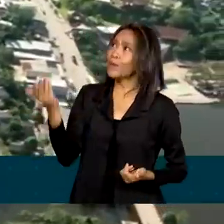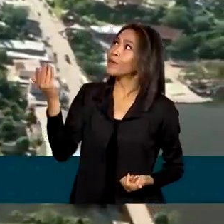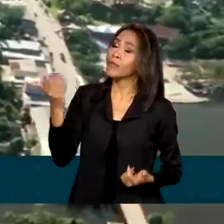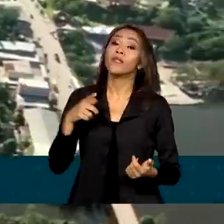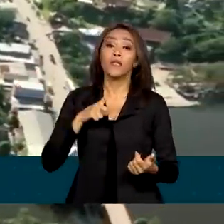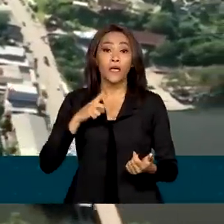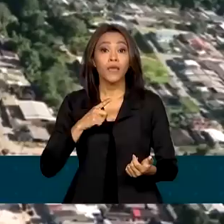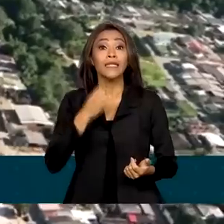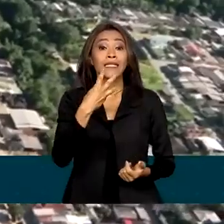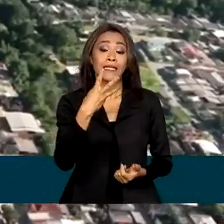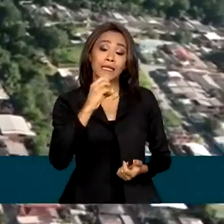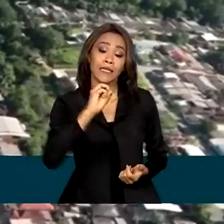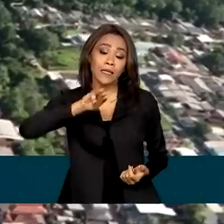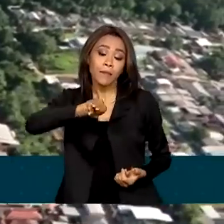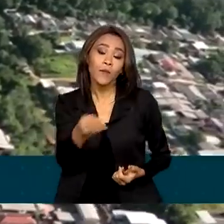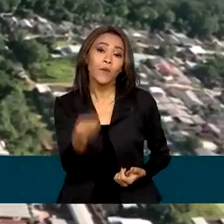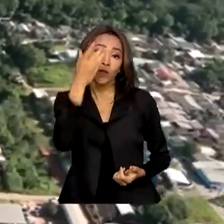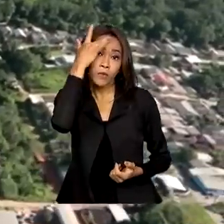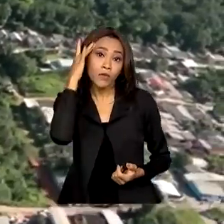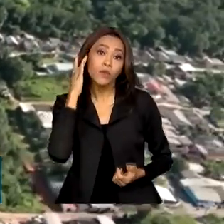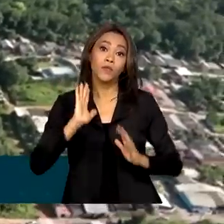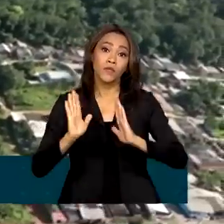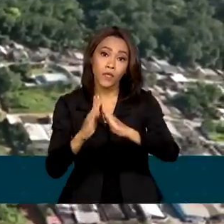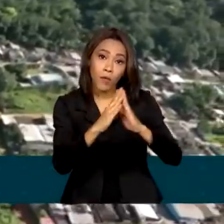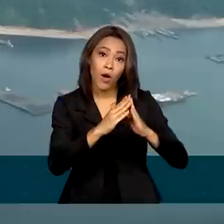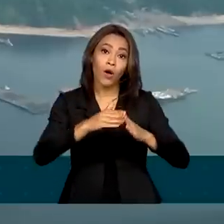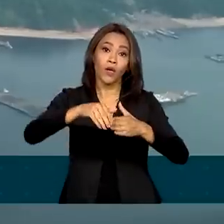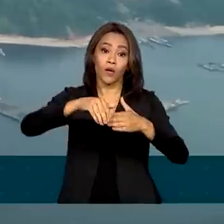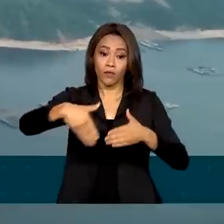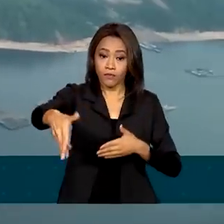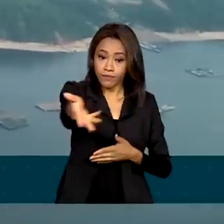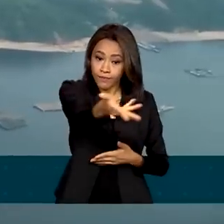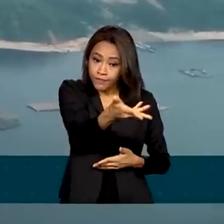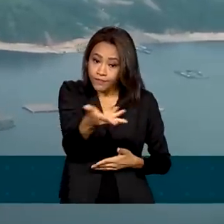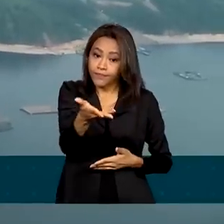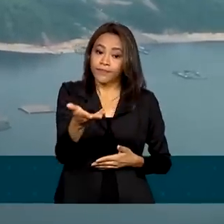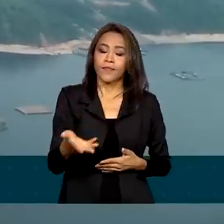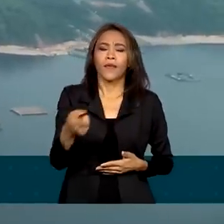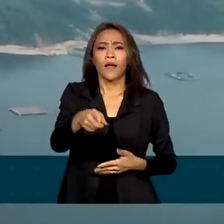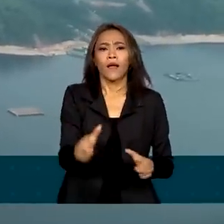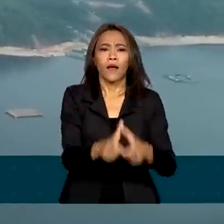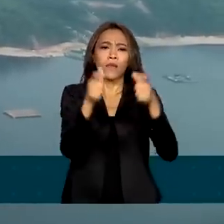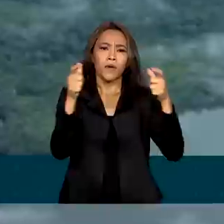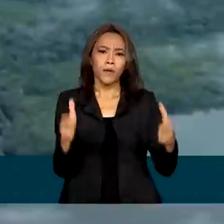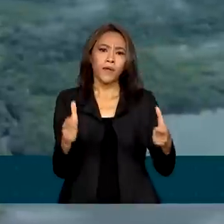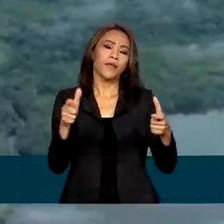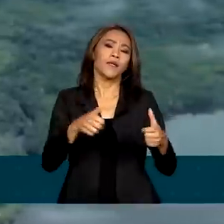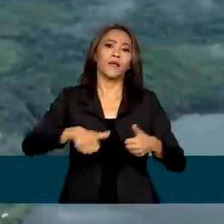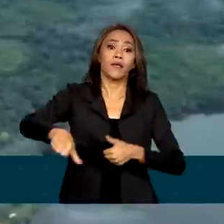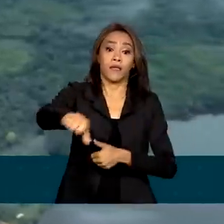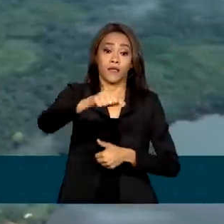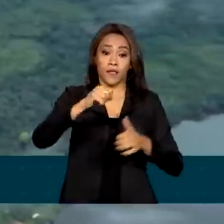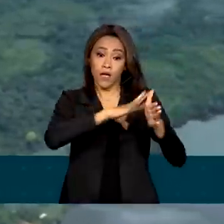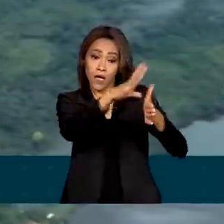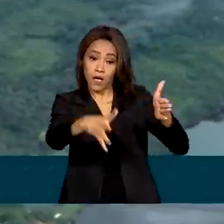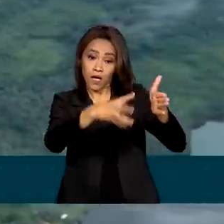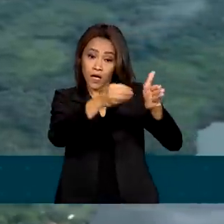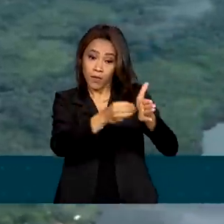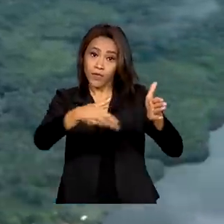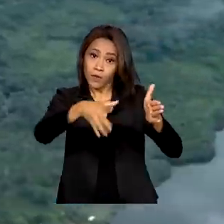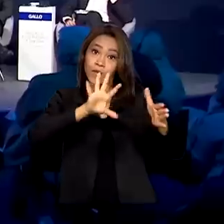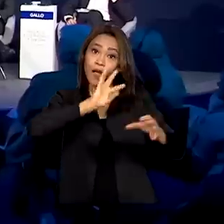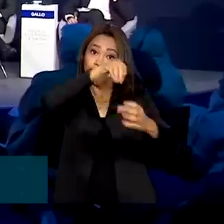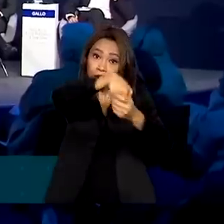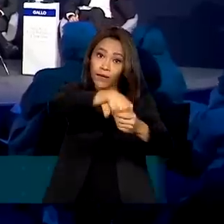milhões de pessoas na América do Sul. A maioria delas, assim como a maior parte do território da Amazônia, ficam no